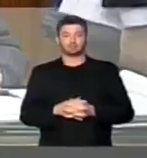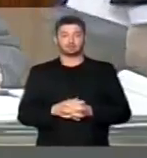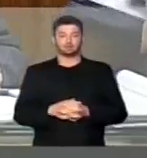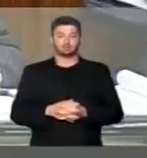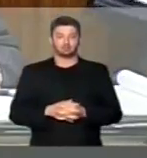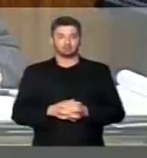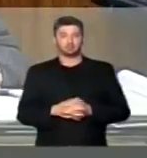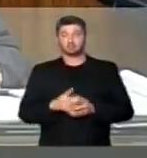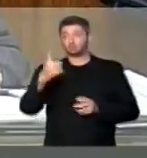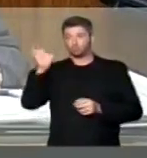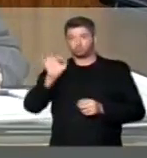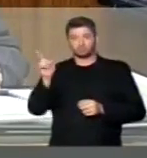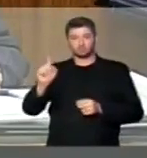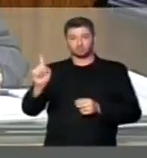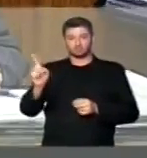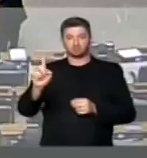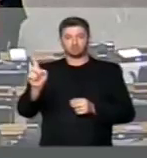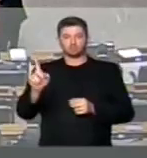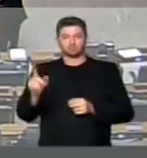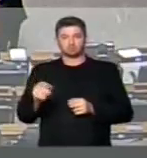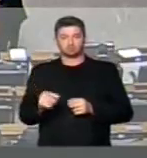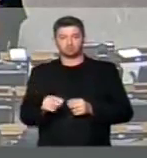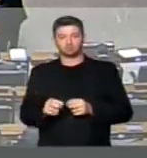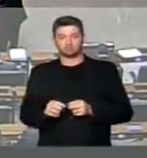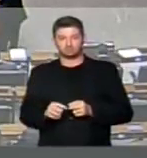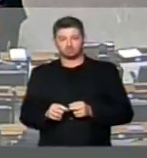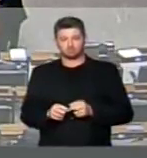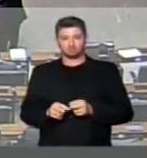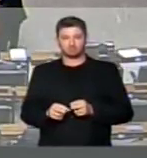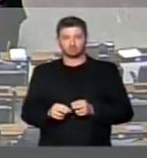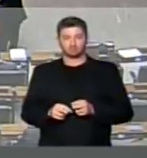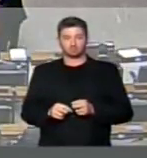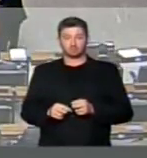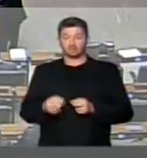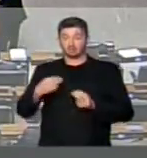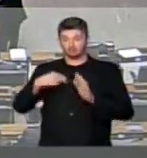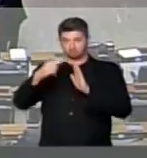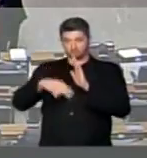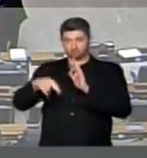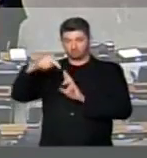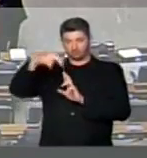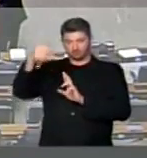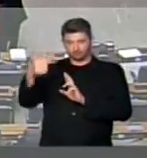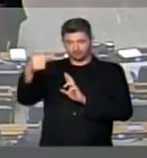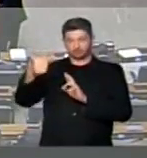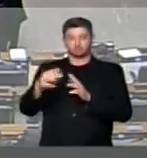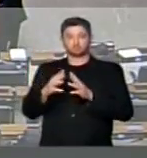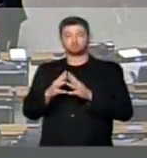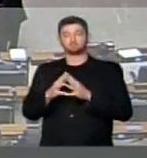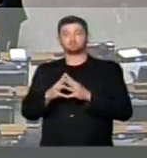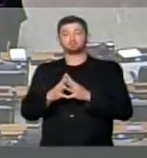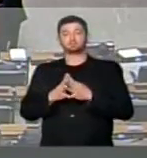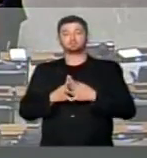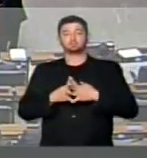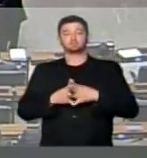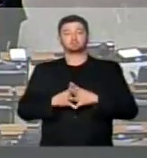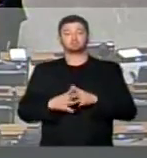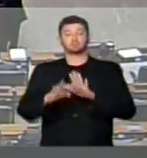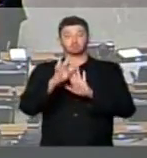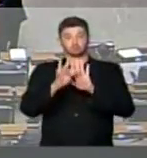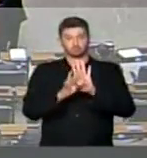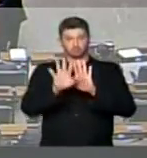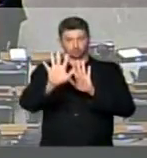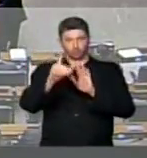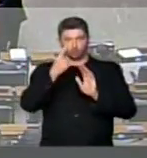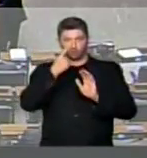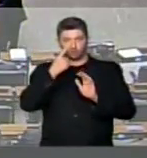Não ficou com por cento não. Posso... Pois não, deputado. Lê aqui o parágrafo sétimo. O texto ficou